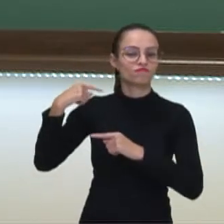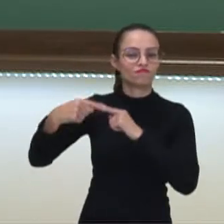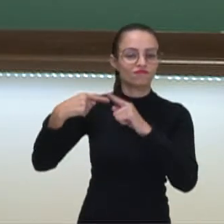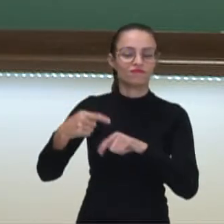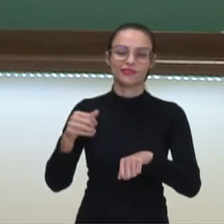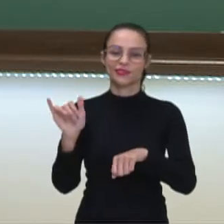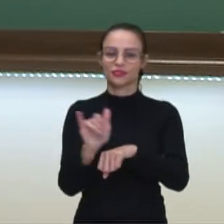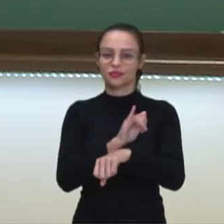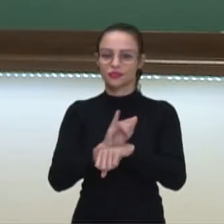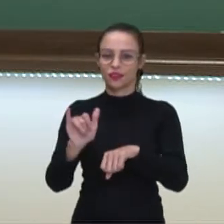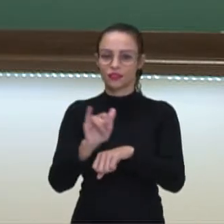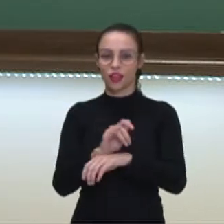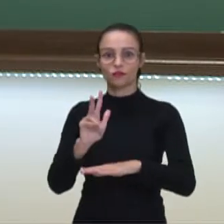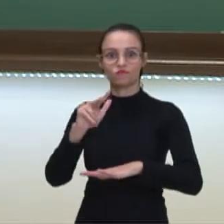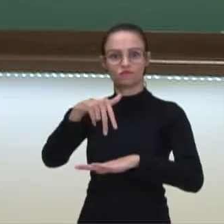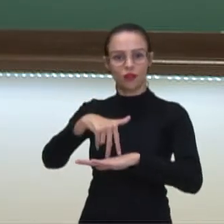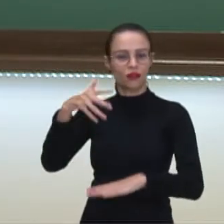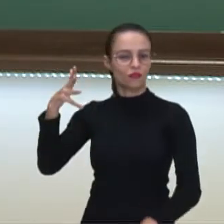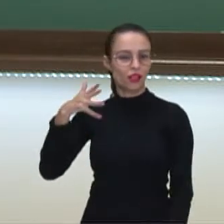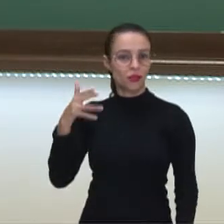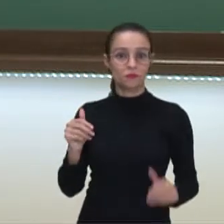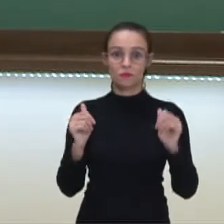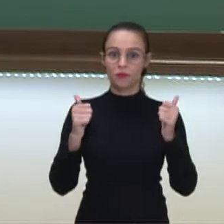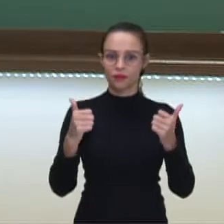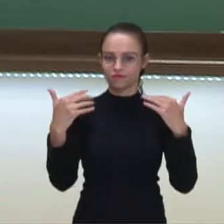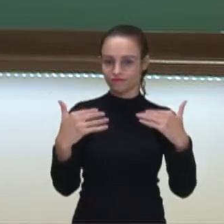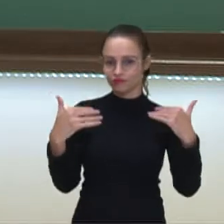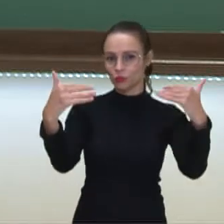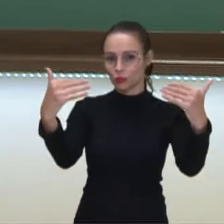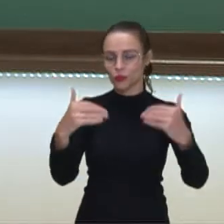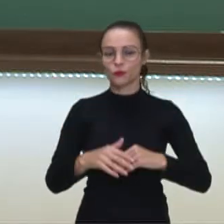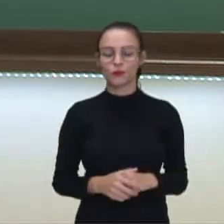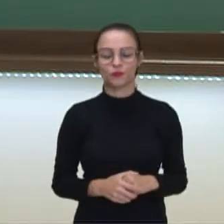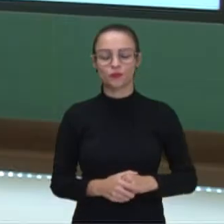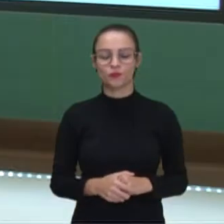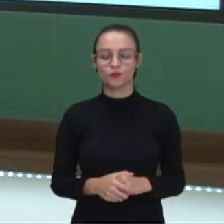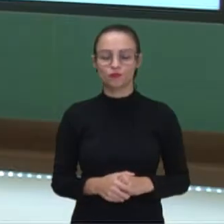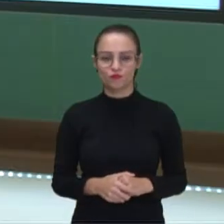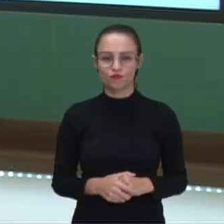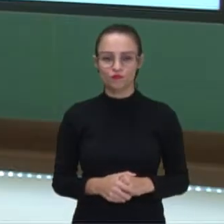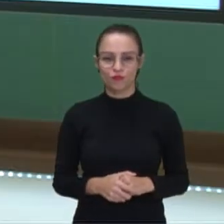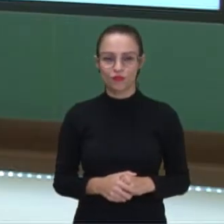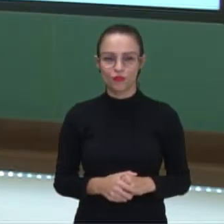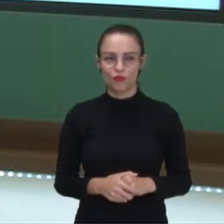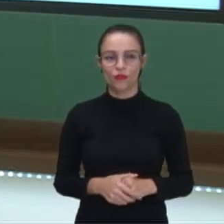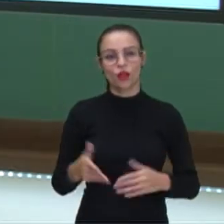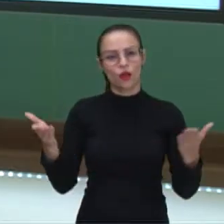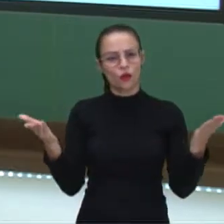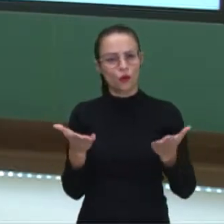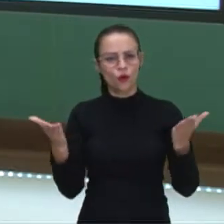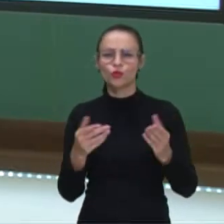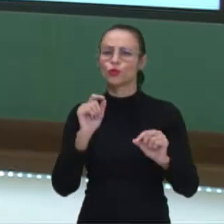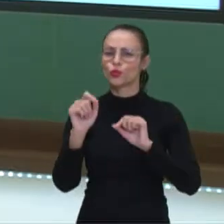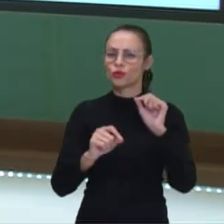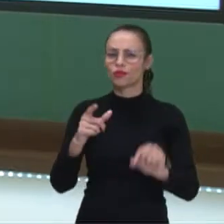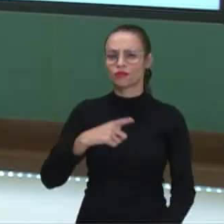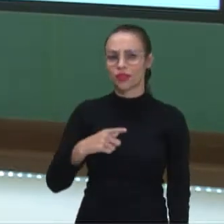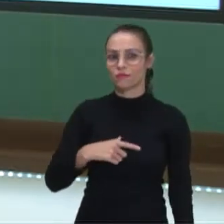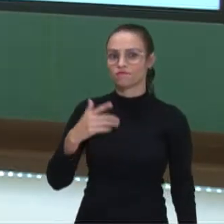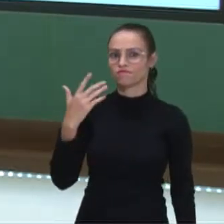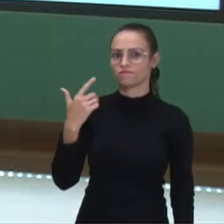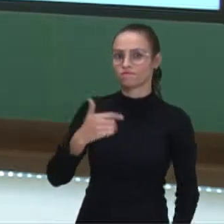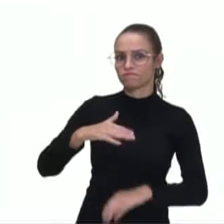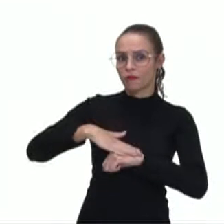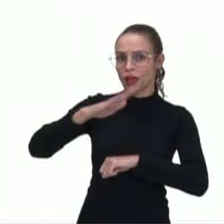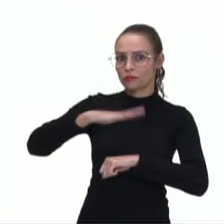estratégias para falar bem em público. Então aqui, em um mundo em que prevalece cada vez mais a linguagem